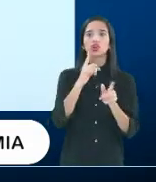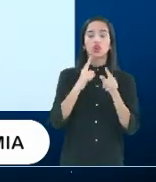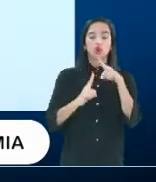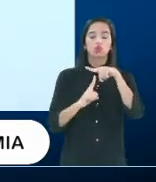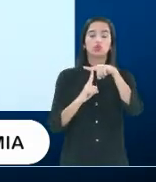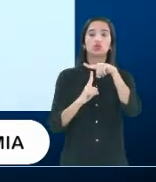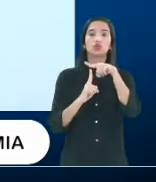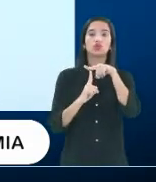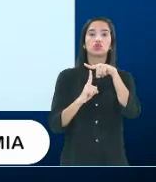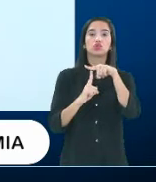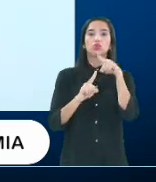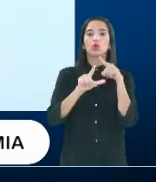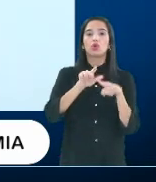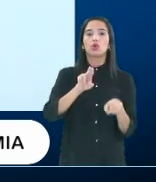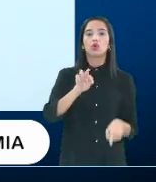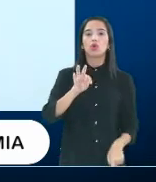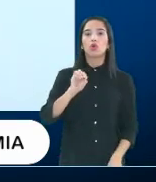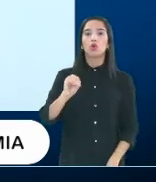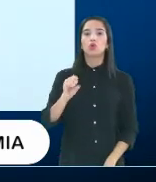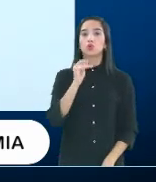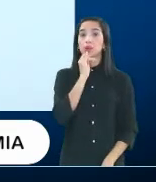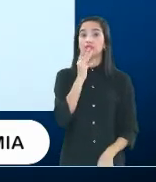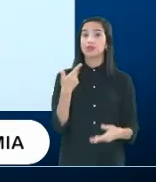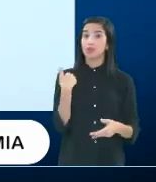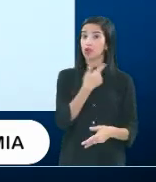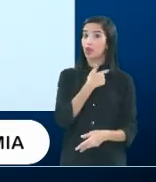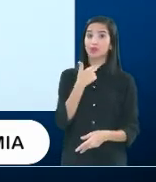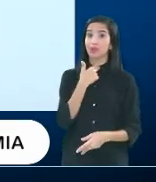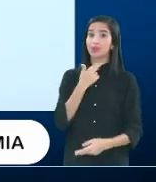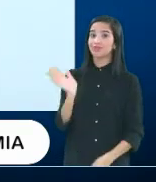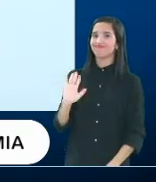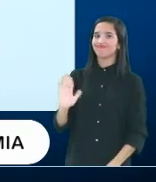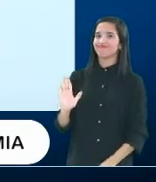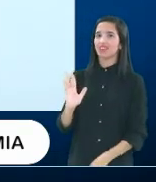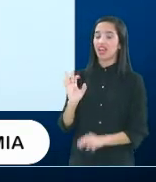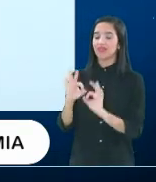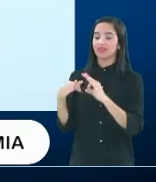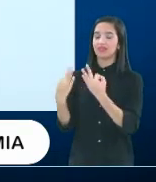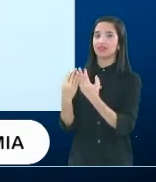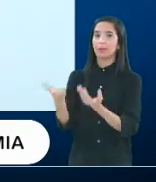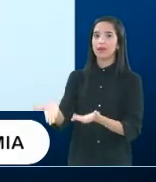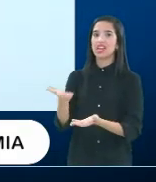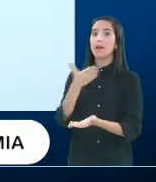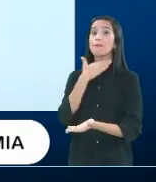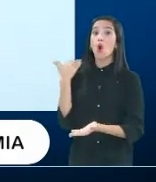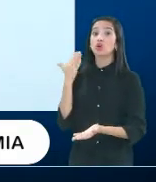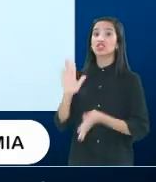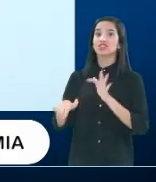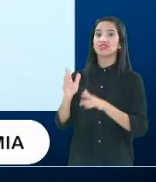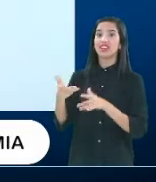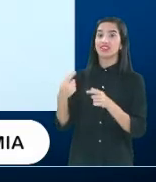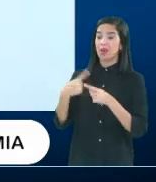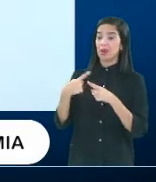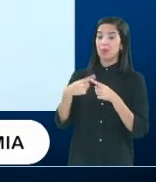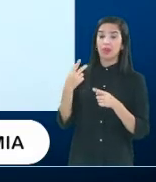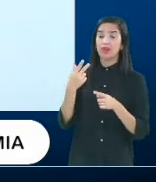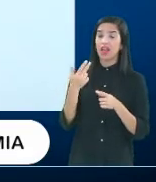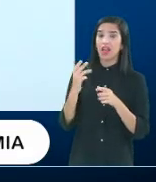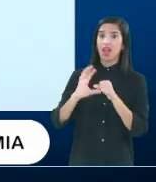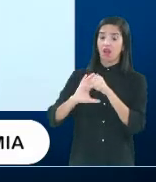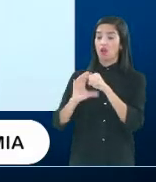né? Então, a gente não pode se despedir dos entes queridos e as pessoas ficam ainda mais